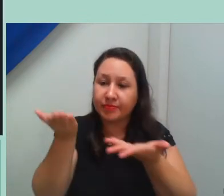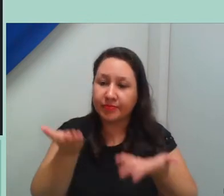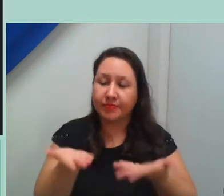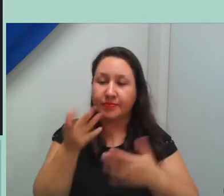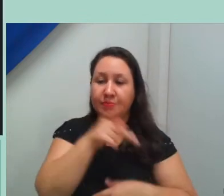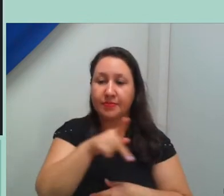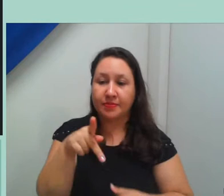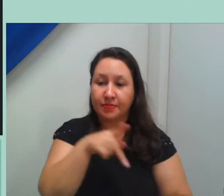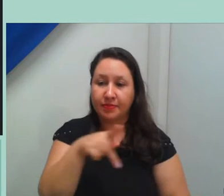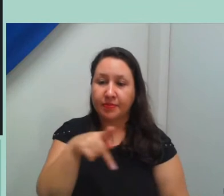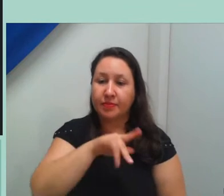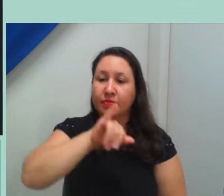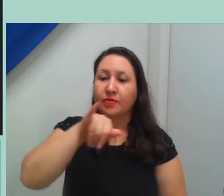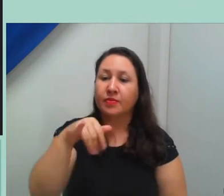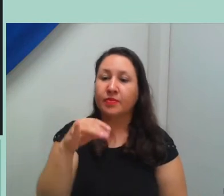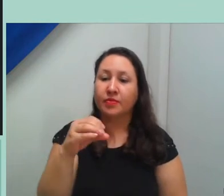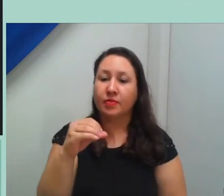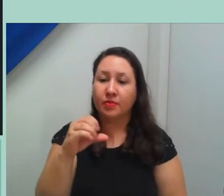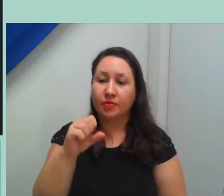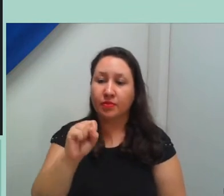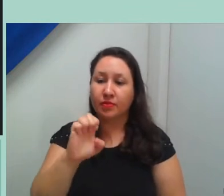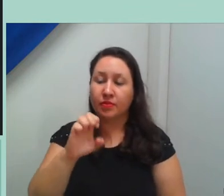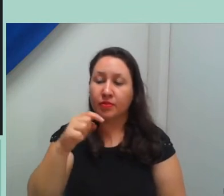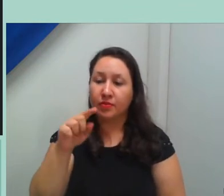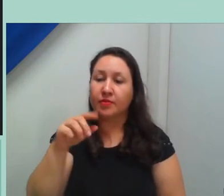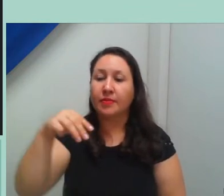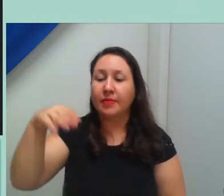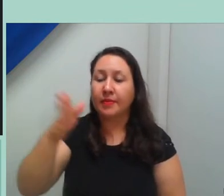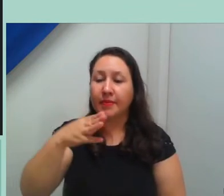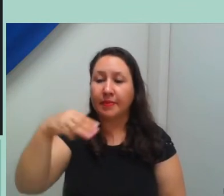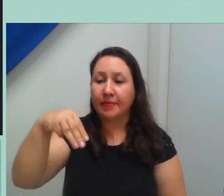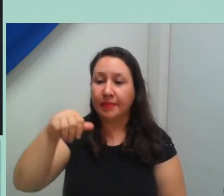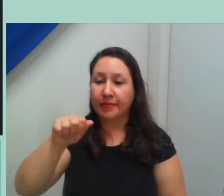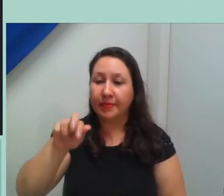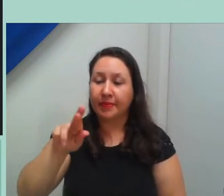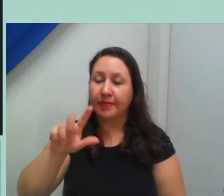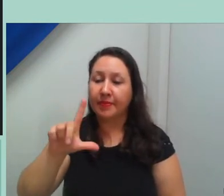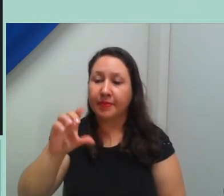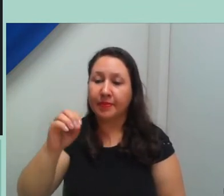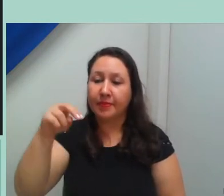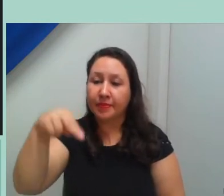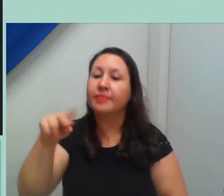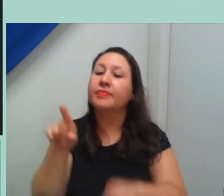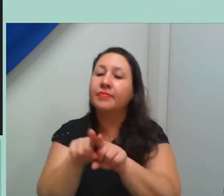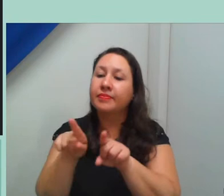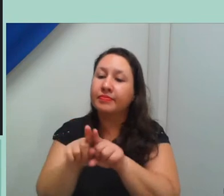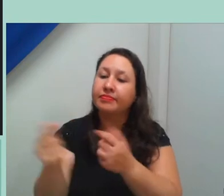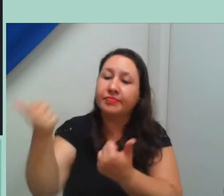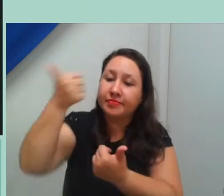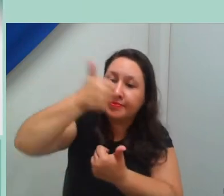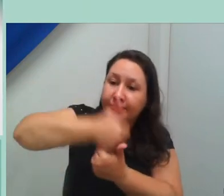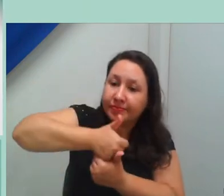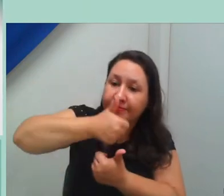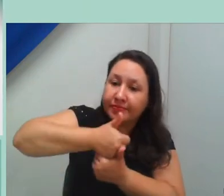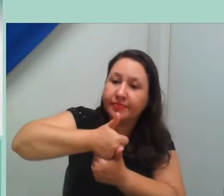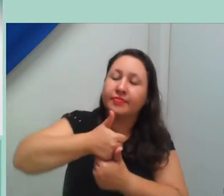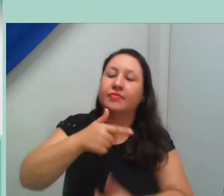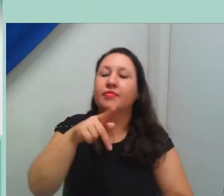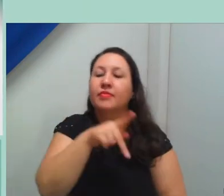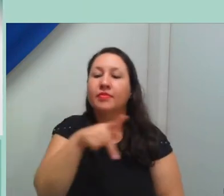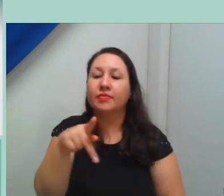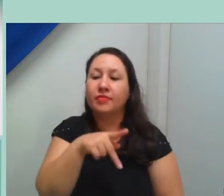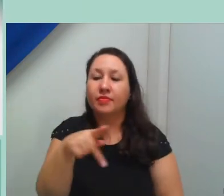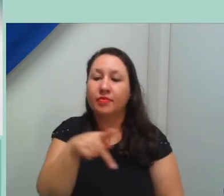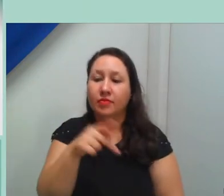neste ato representando o pró-reitor de pesquisa, inovação e pós-graduação, professor Jefferson Viana